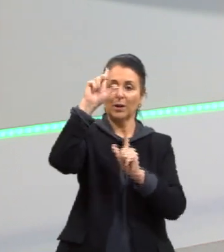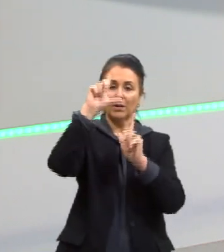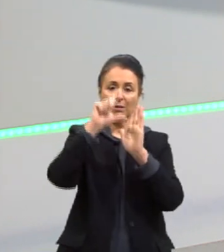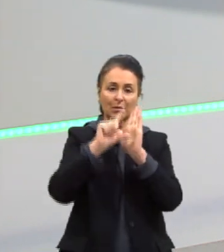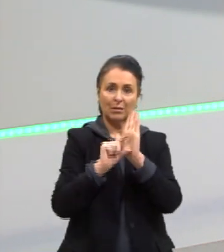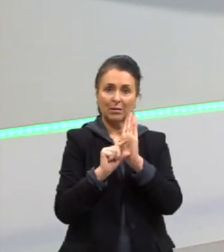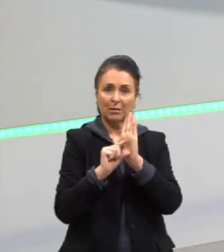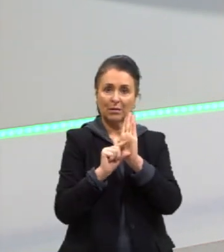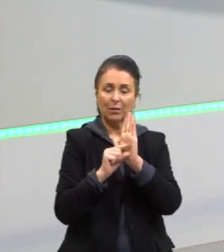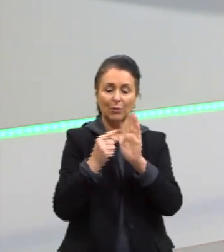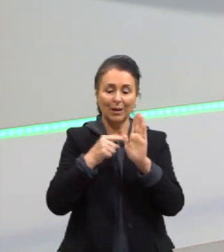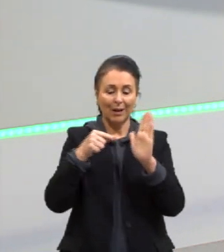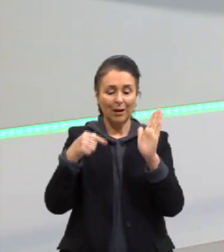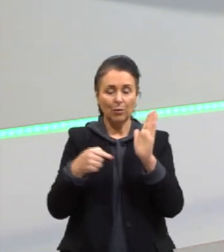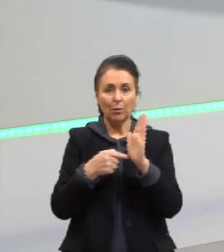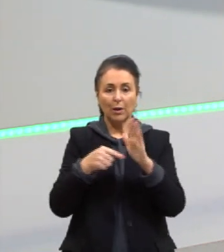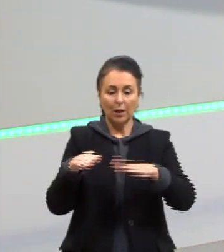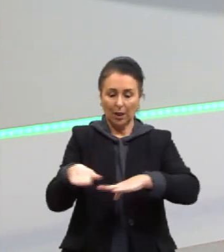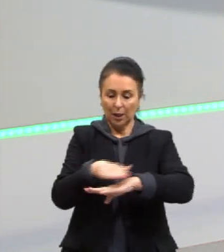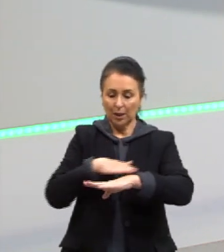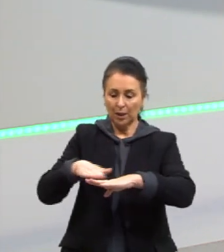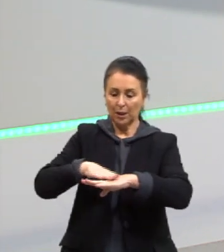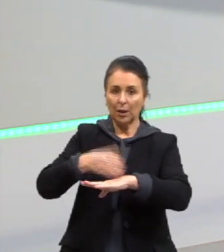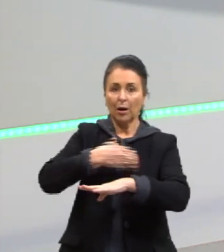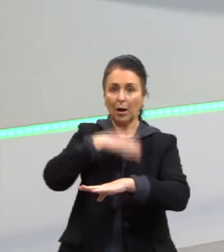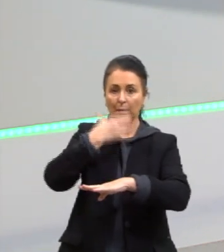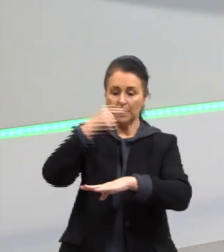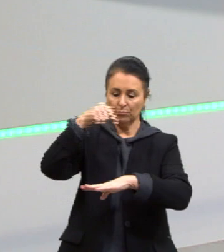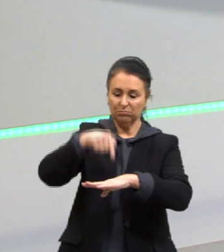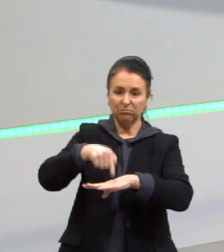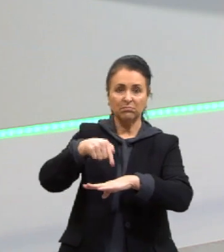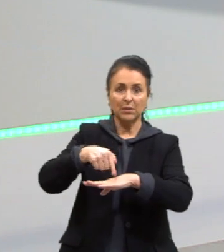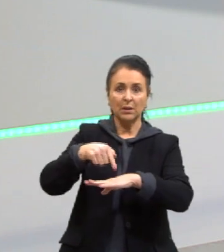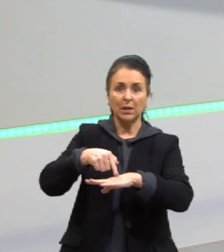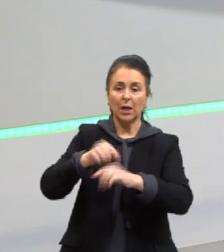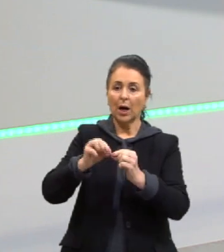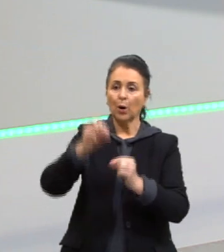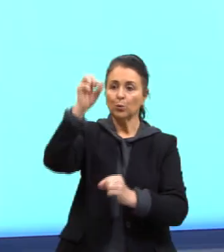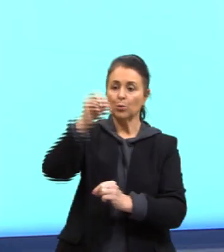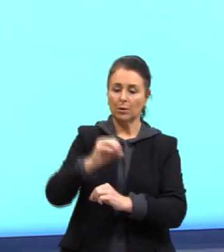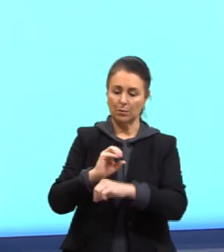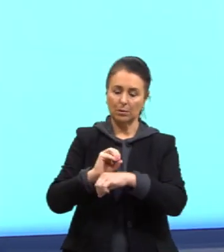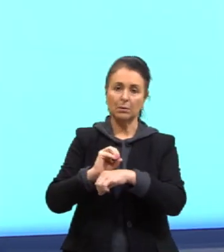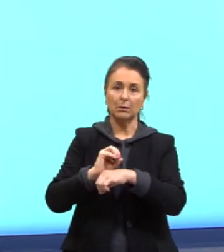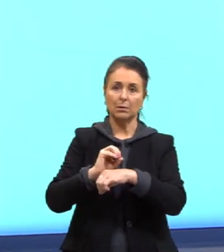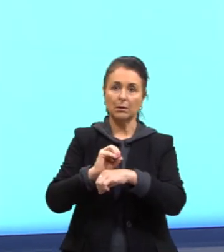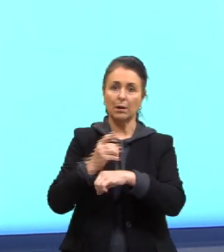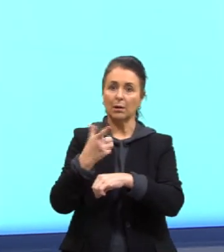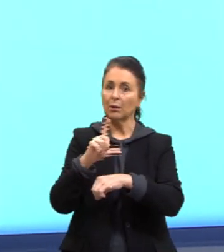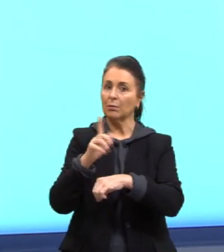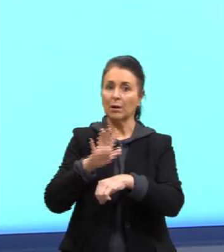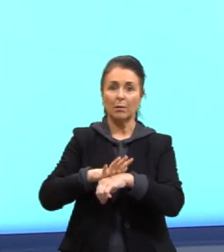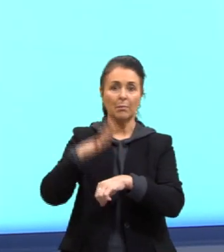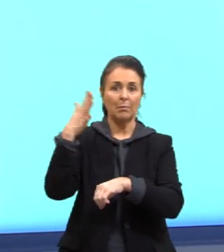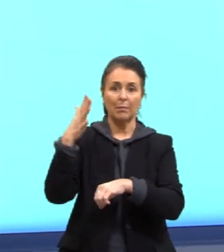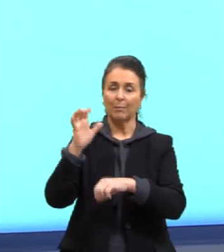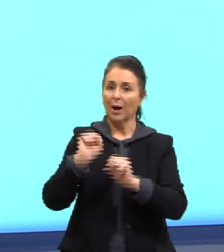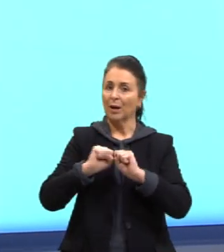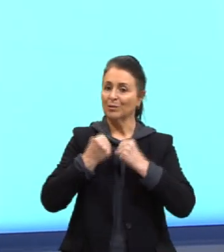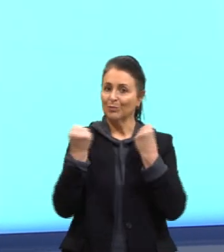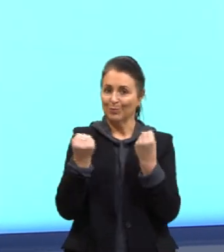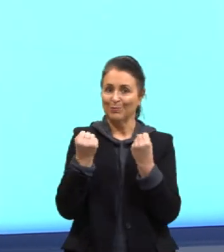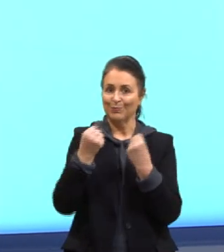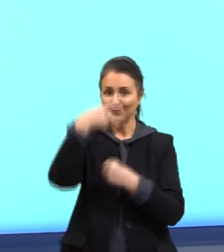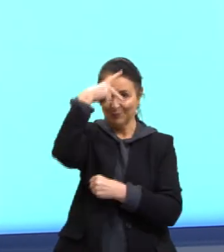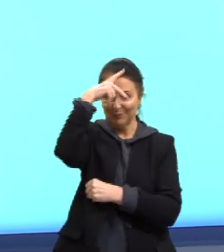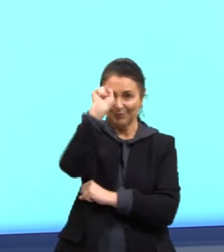aqui, quando ela chega no chão, então, a altura é zero. Quer dizer que ela não tem mais energia potencial.